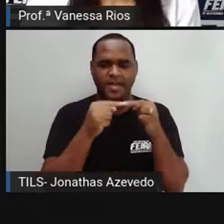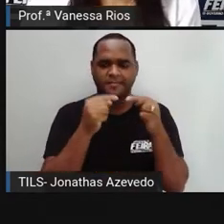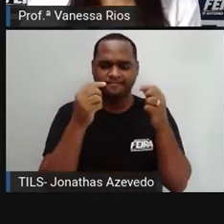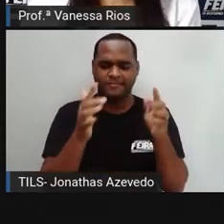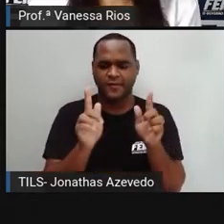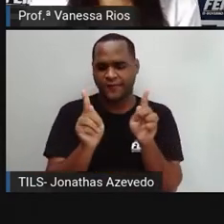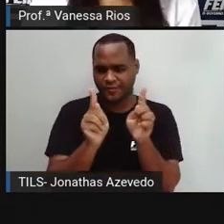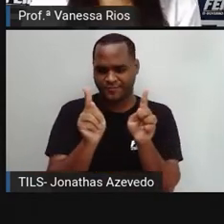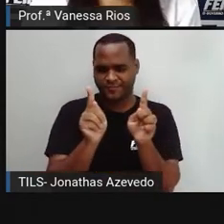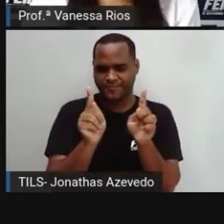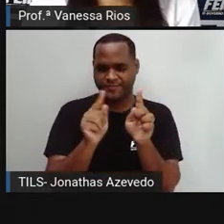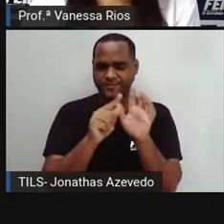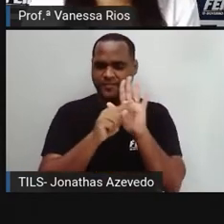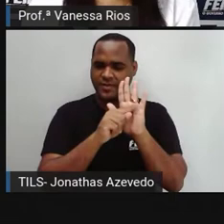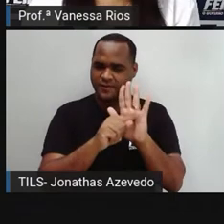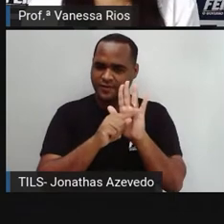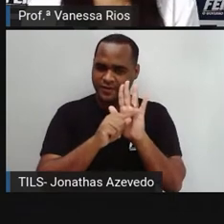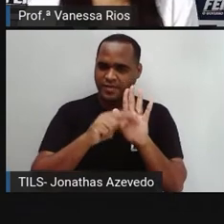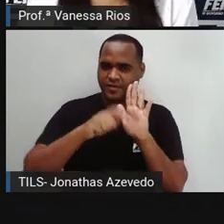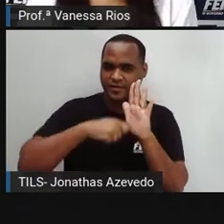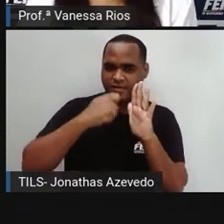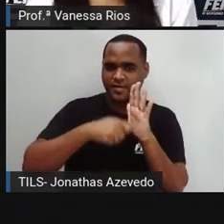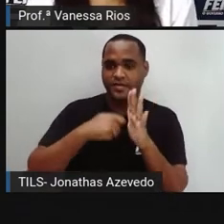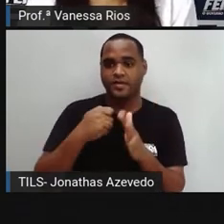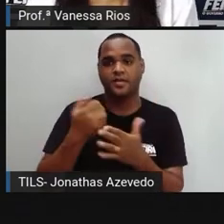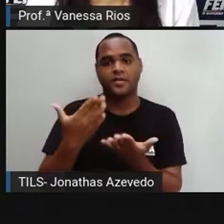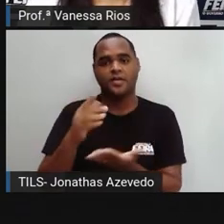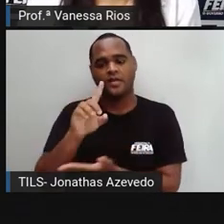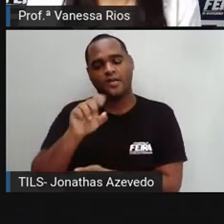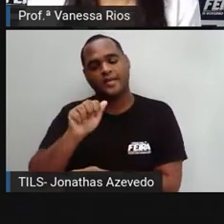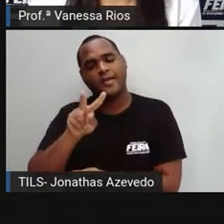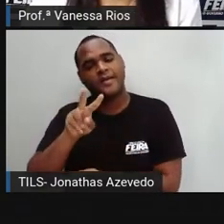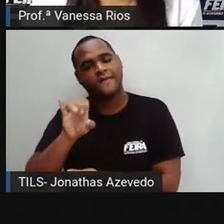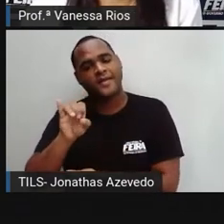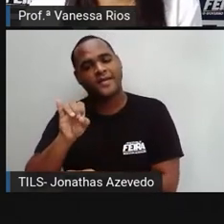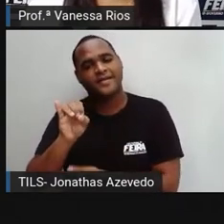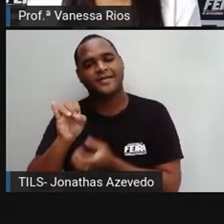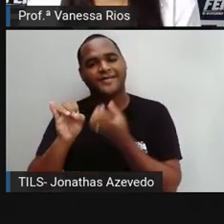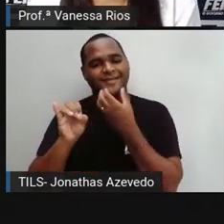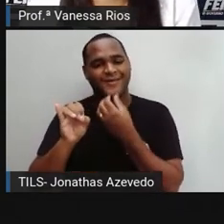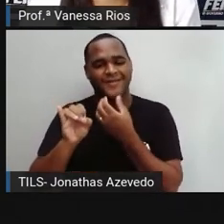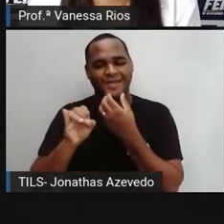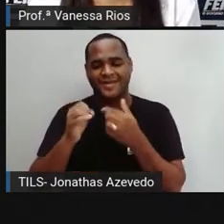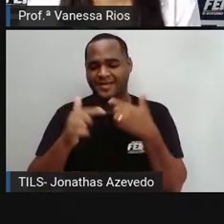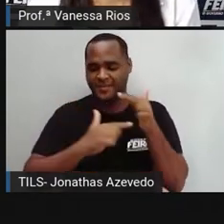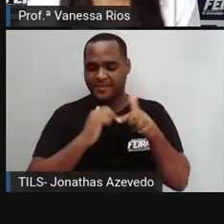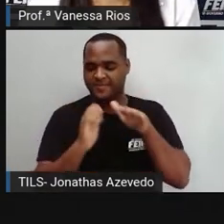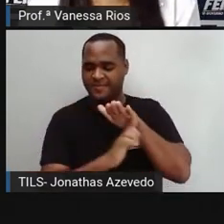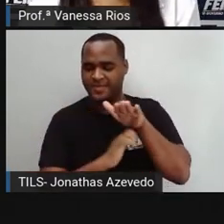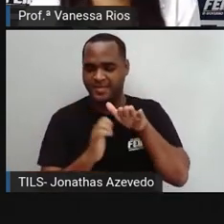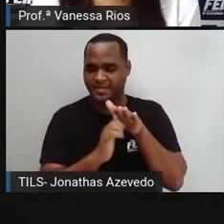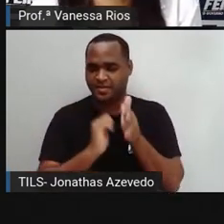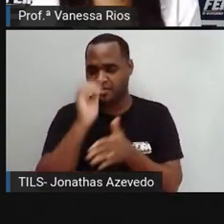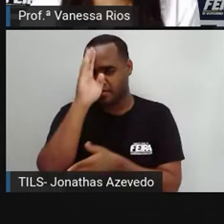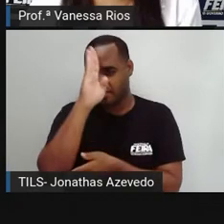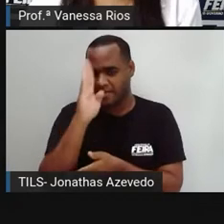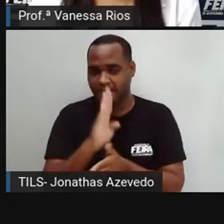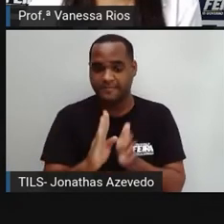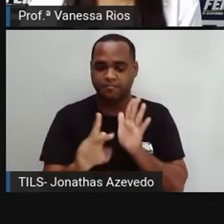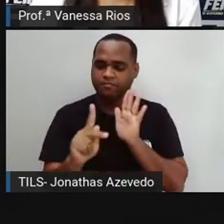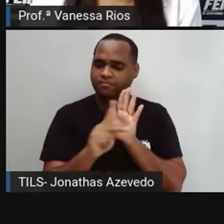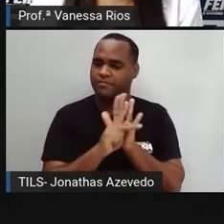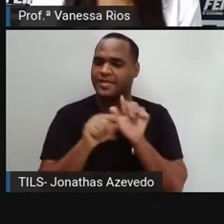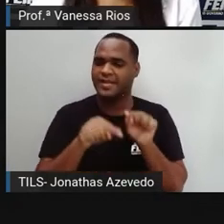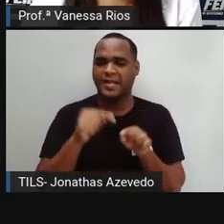que conta um pouquinho a história de Davi Braga, um jovem empreendedor brasileiro que se